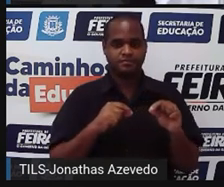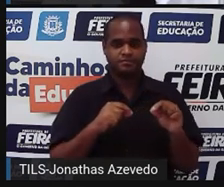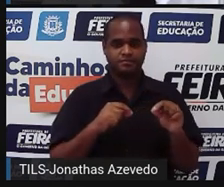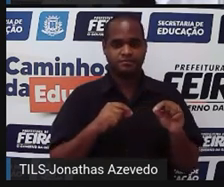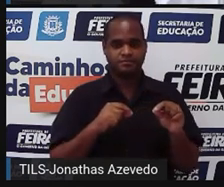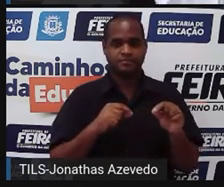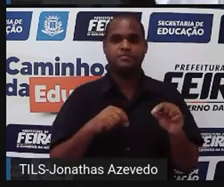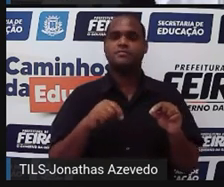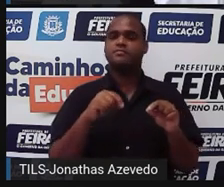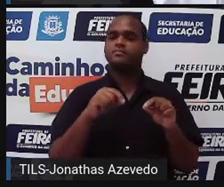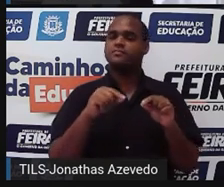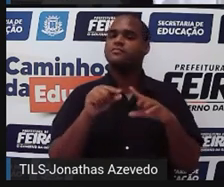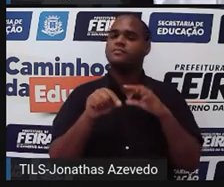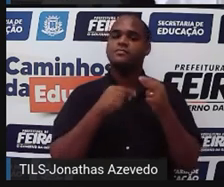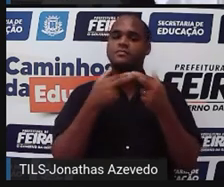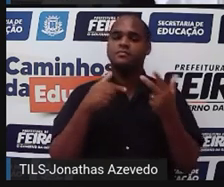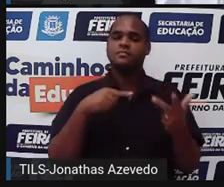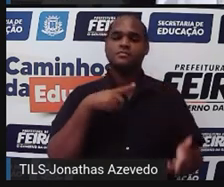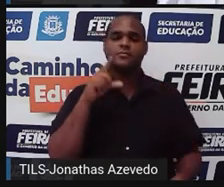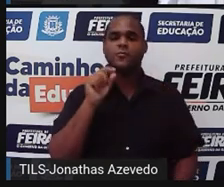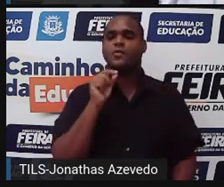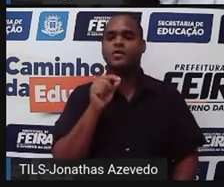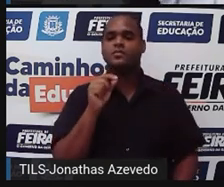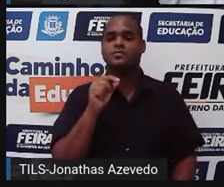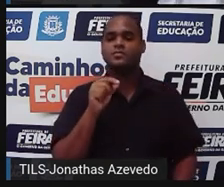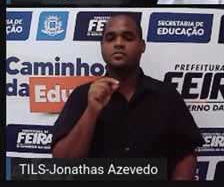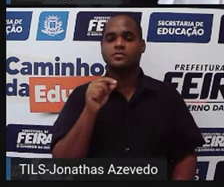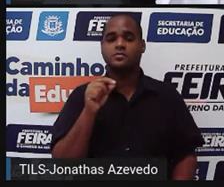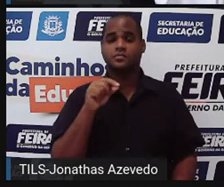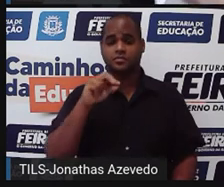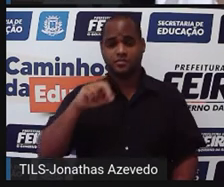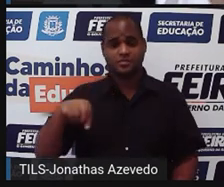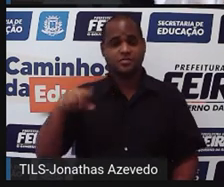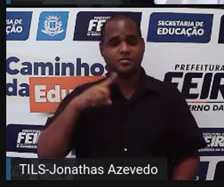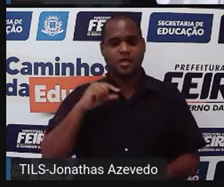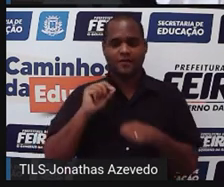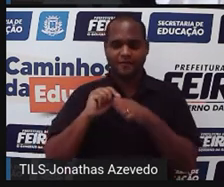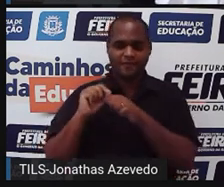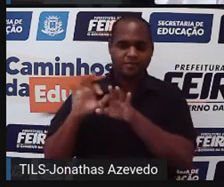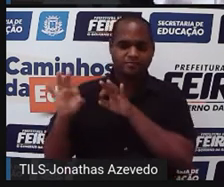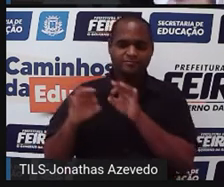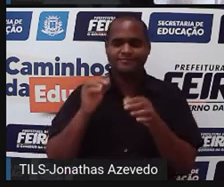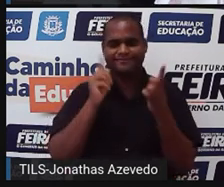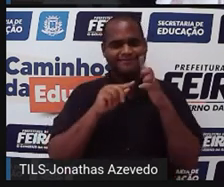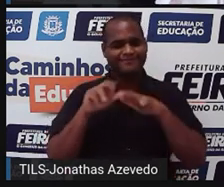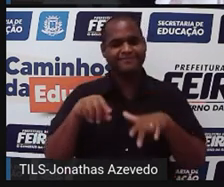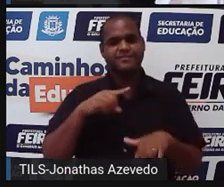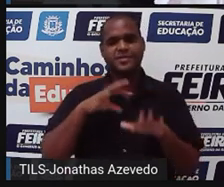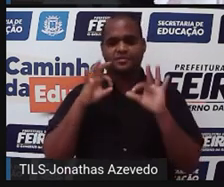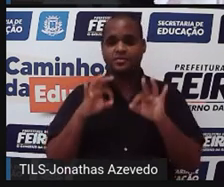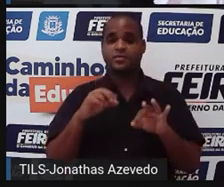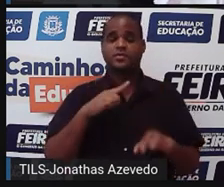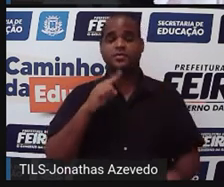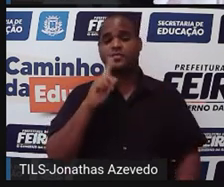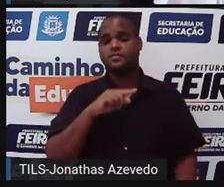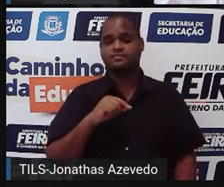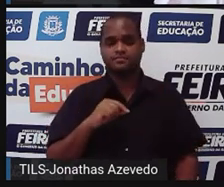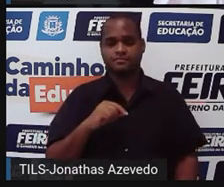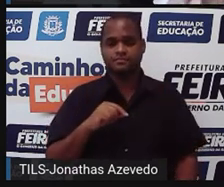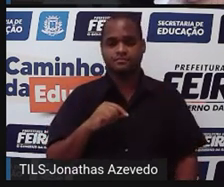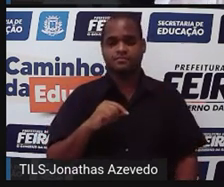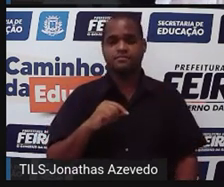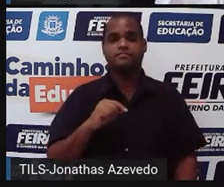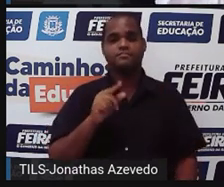Essas tentativas aqui, né? Conforme a gente fez, vai dar certo. Eu quero focar na outra